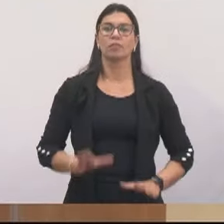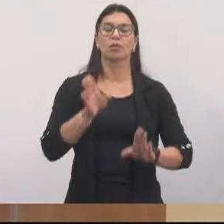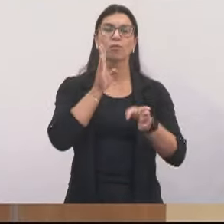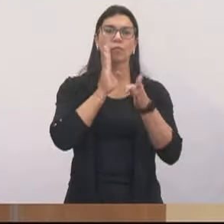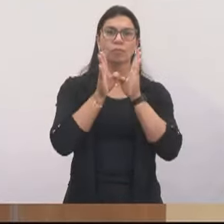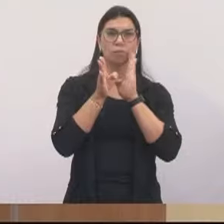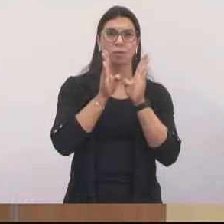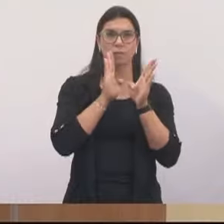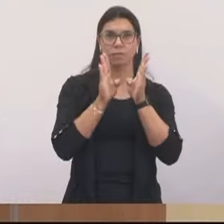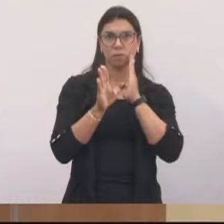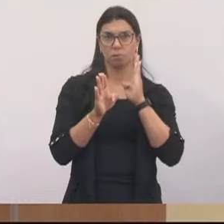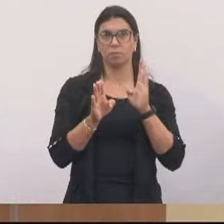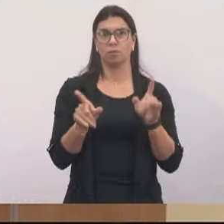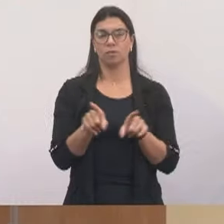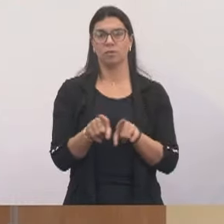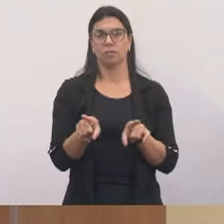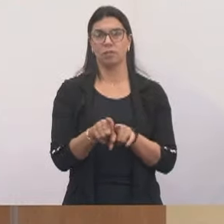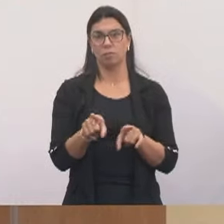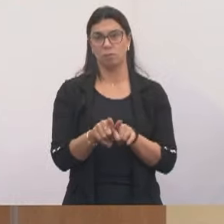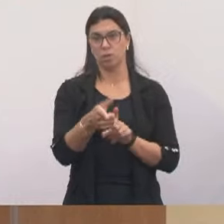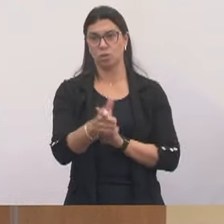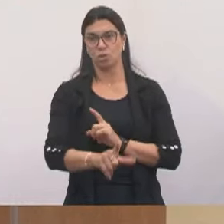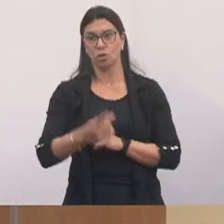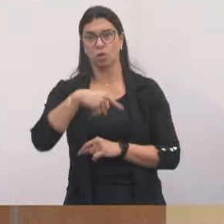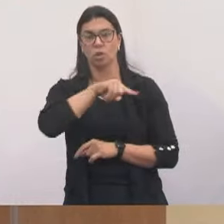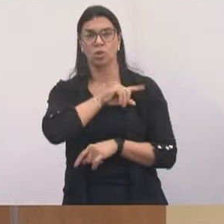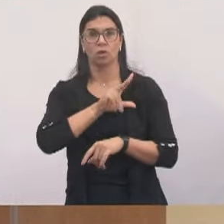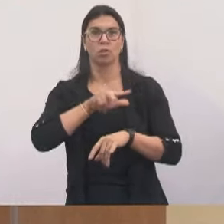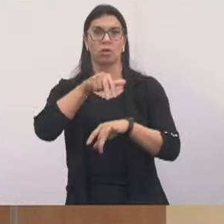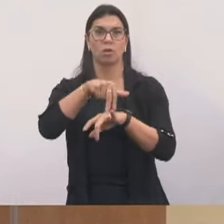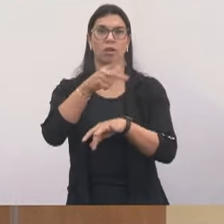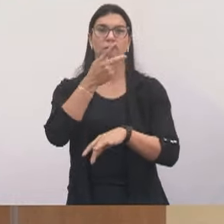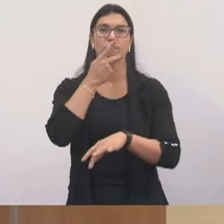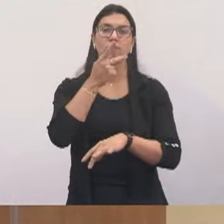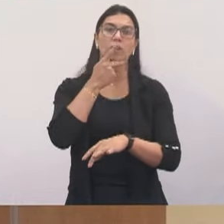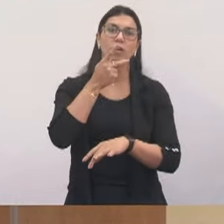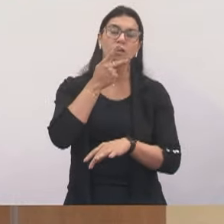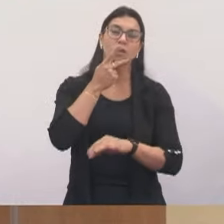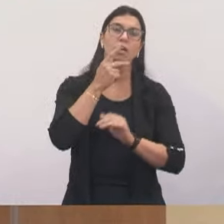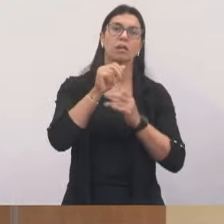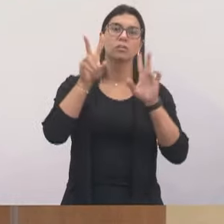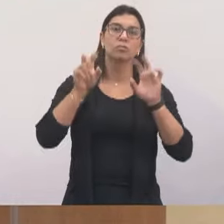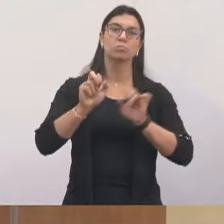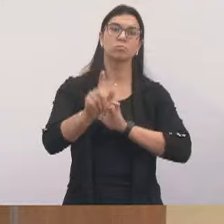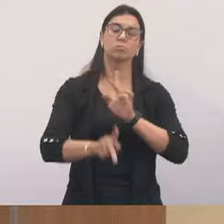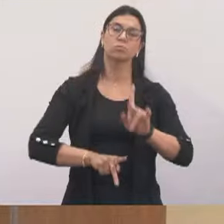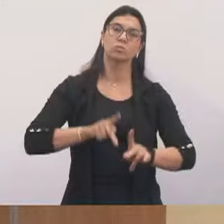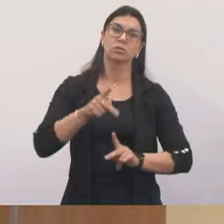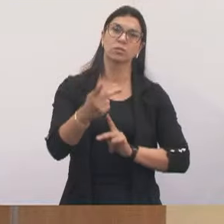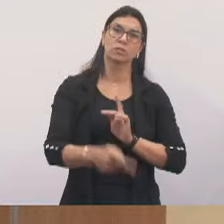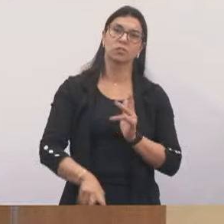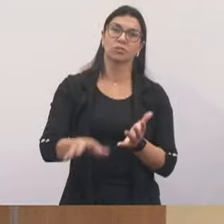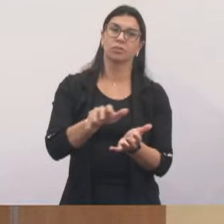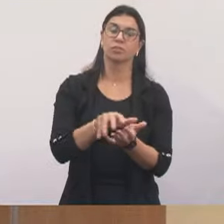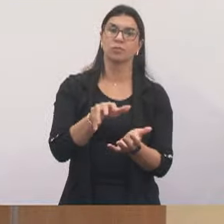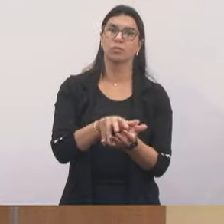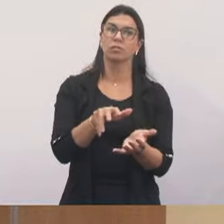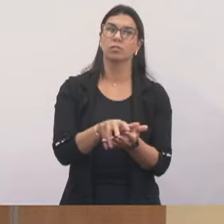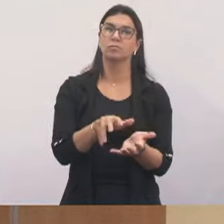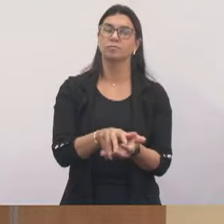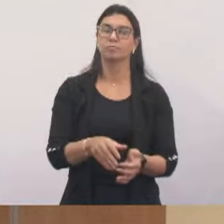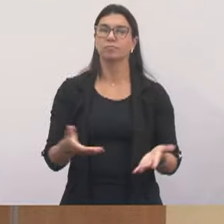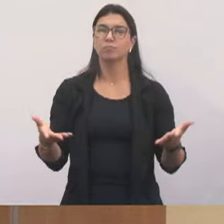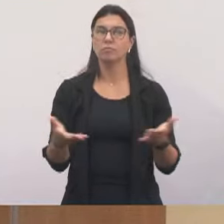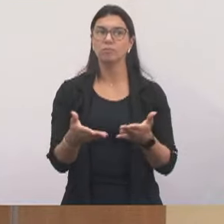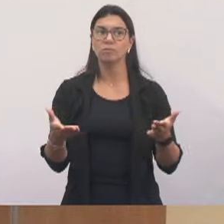Agradecer mais uma vez por a gente estar aqui para falar em nome do povo e da população de Jacareí. E a